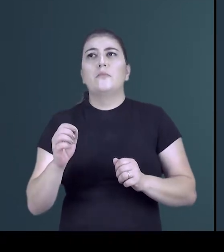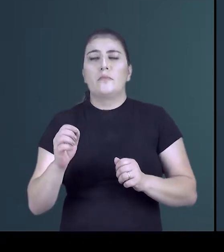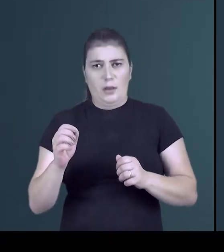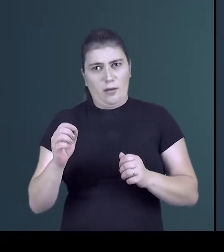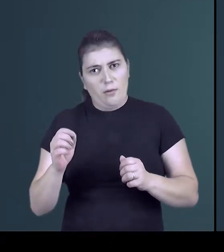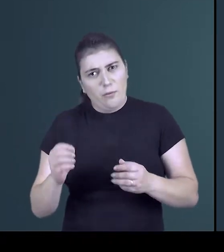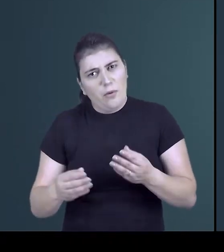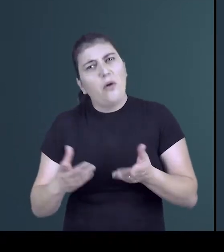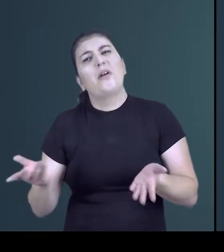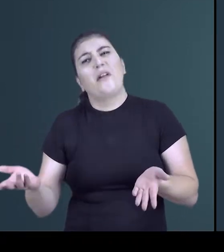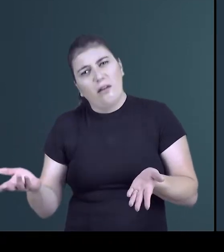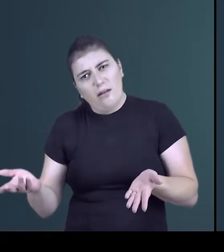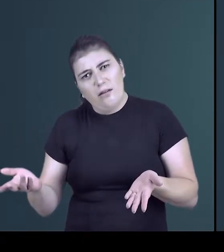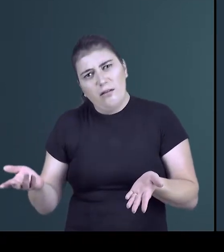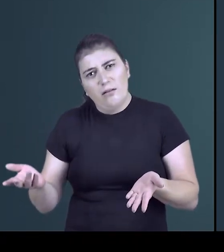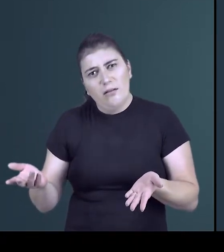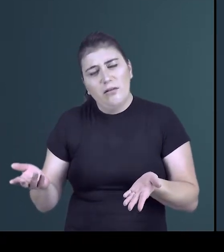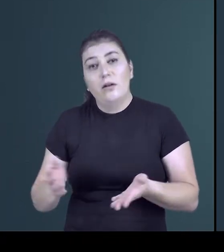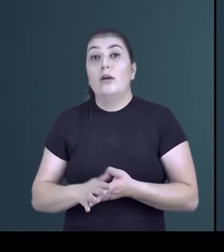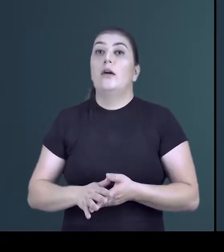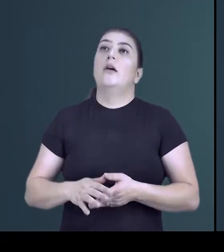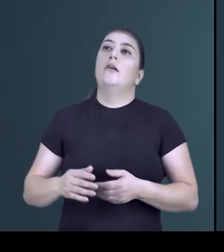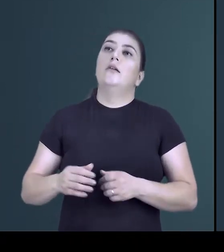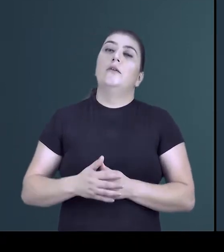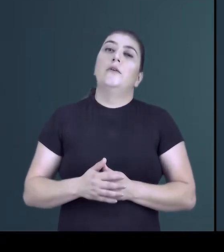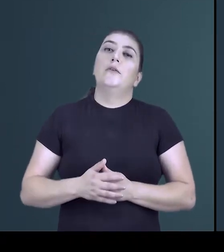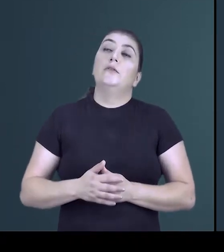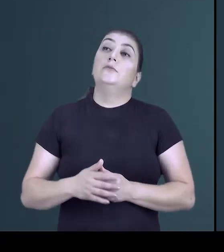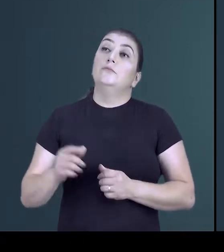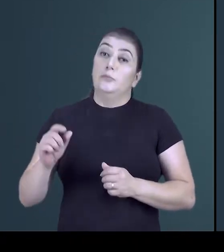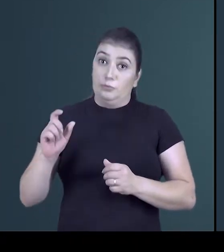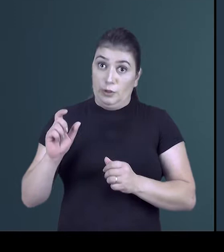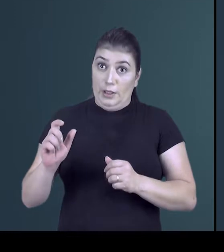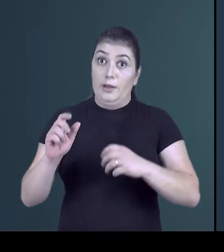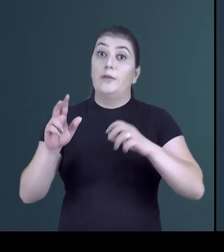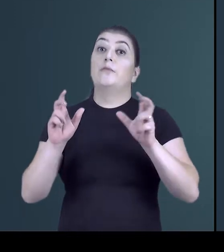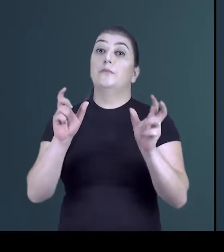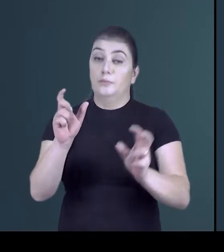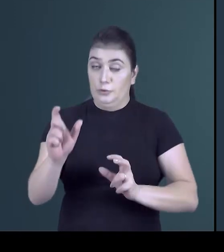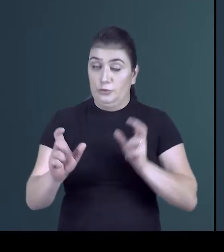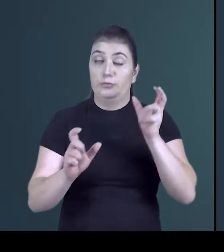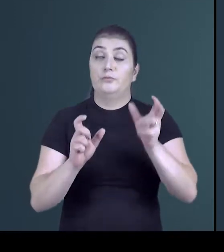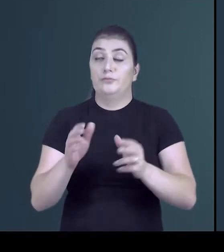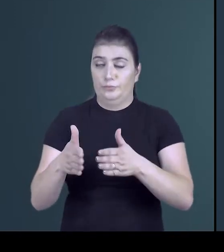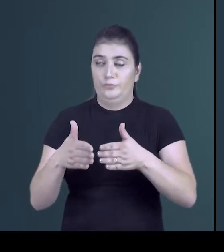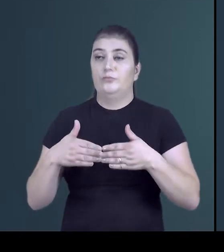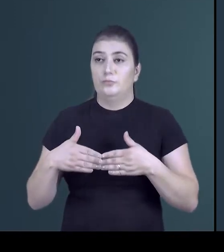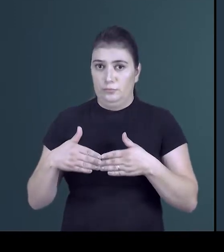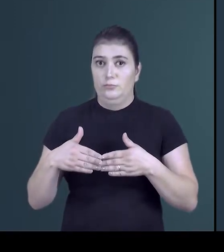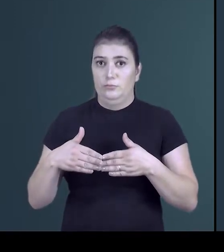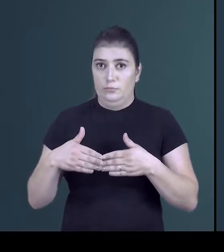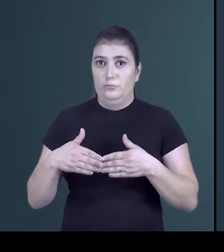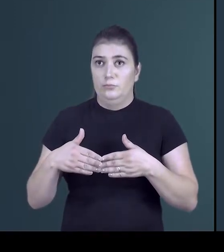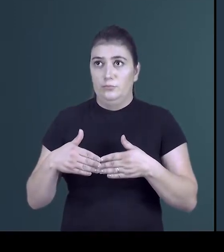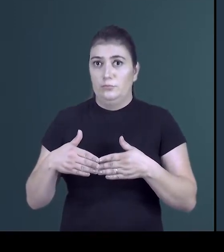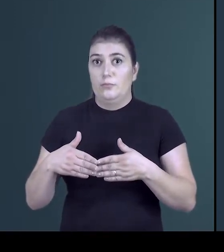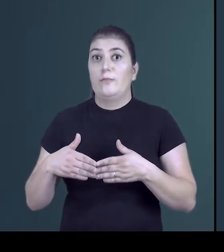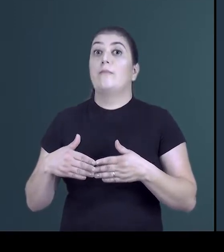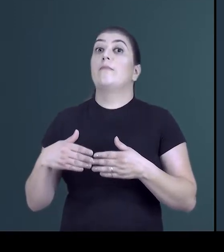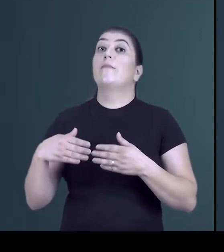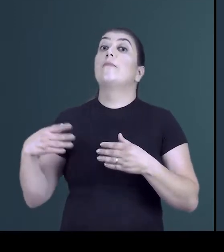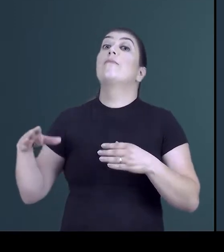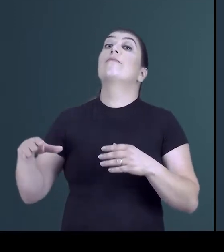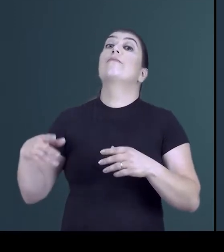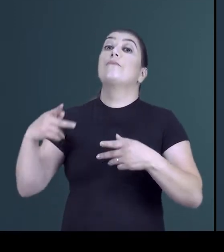contrariamente a alguma coisa. Então, quer dizer que esse advérbio está pedindo, solicitando